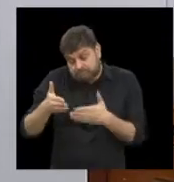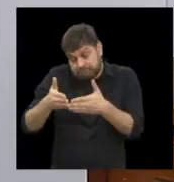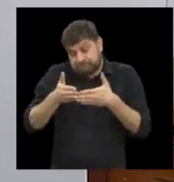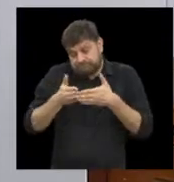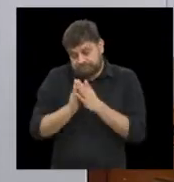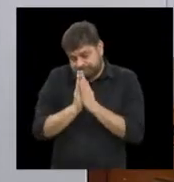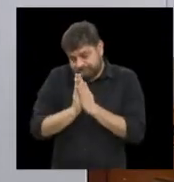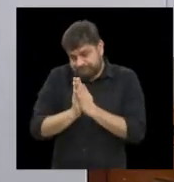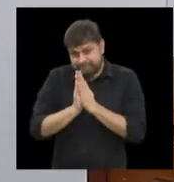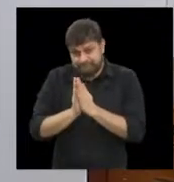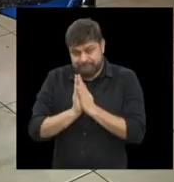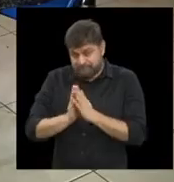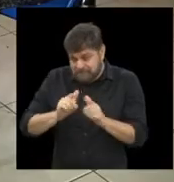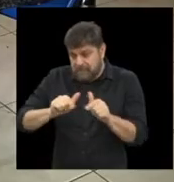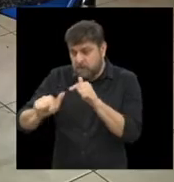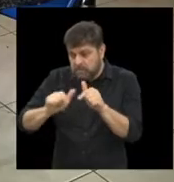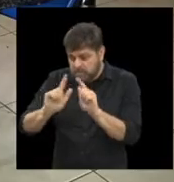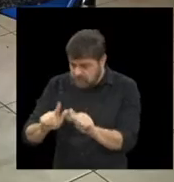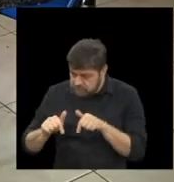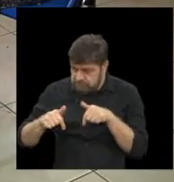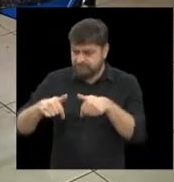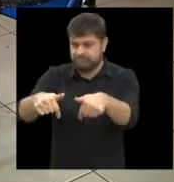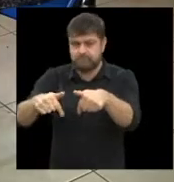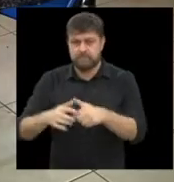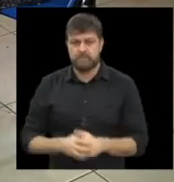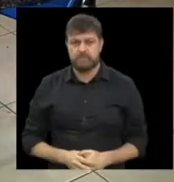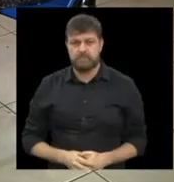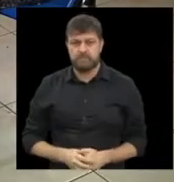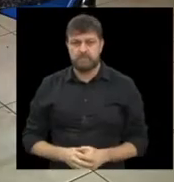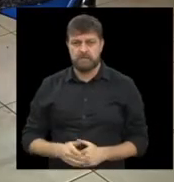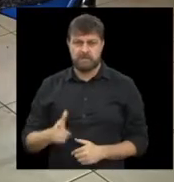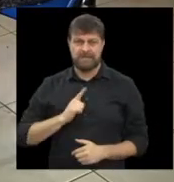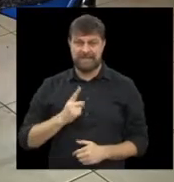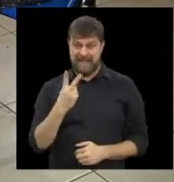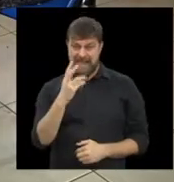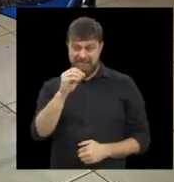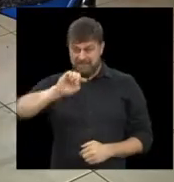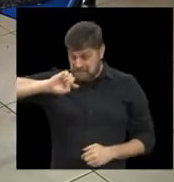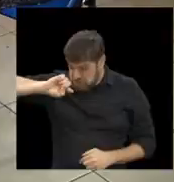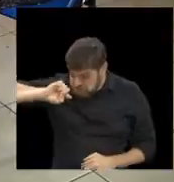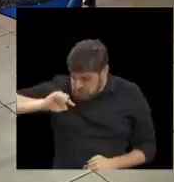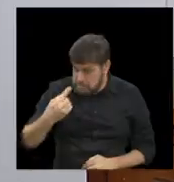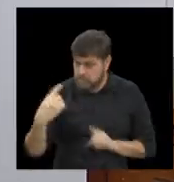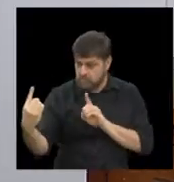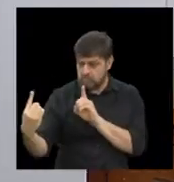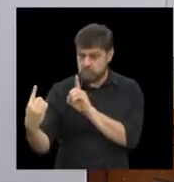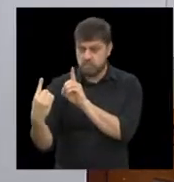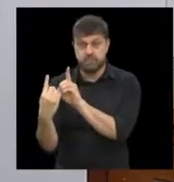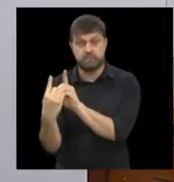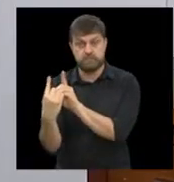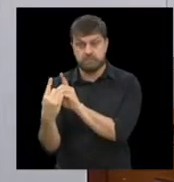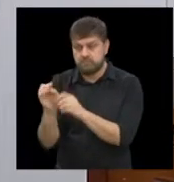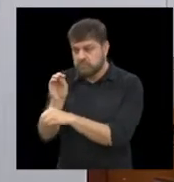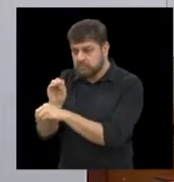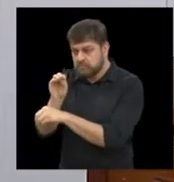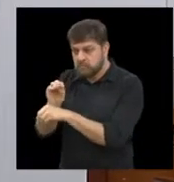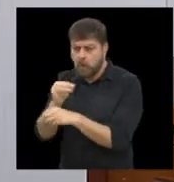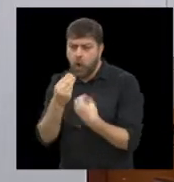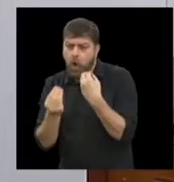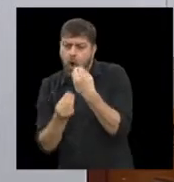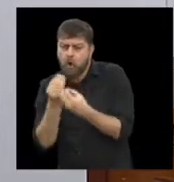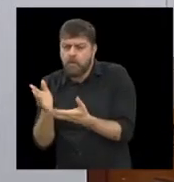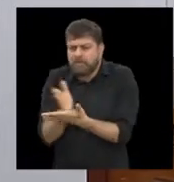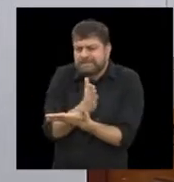trabalho importante. Dentro desses mais de 20 mil atendimentos, vocês setorizam de que forma? São